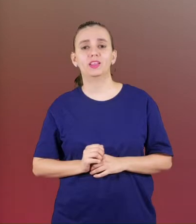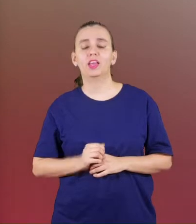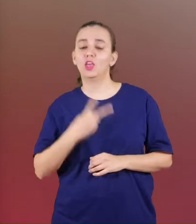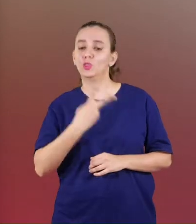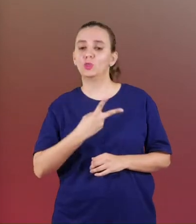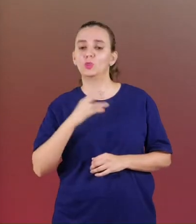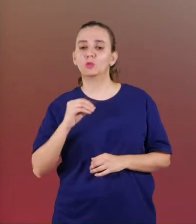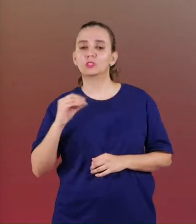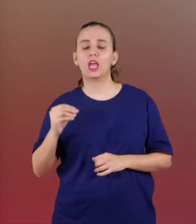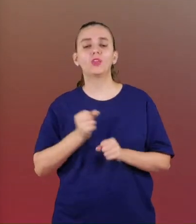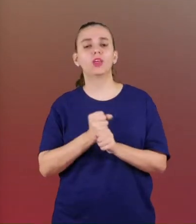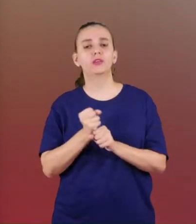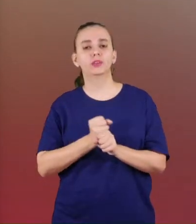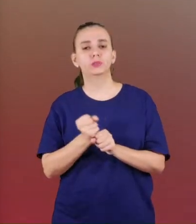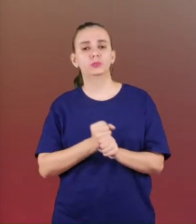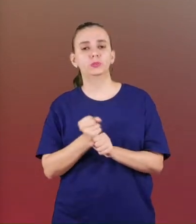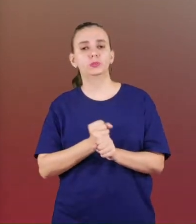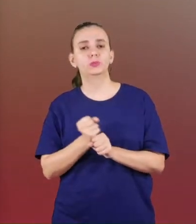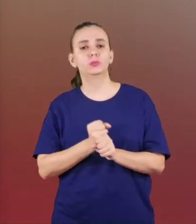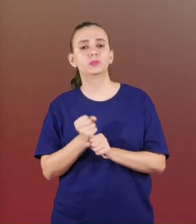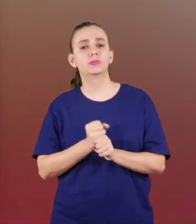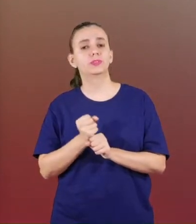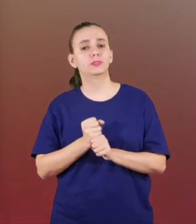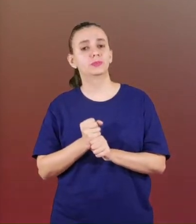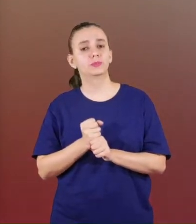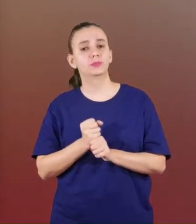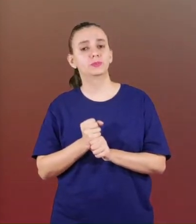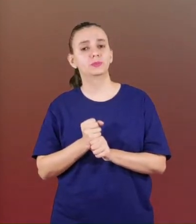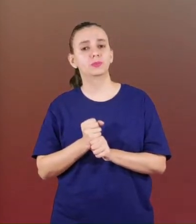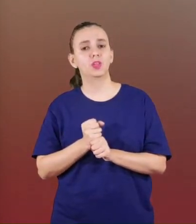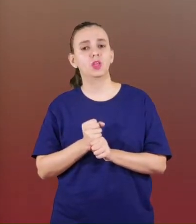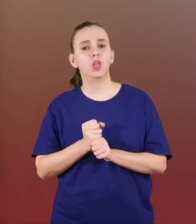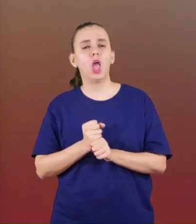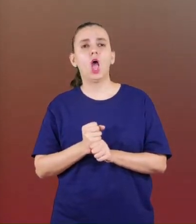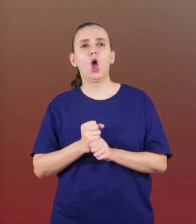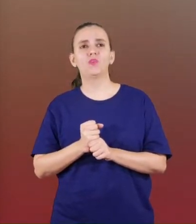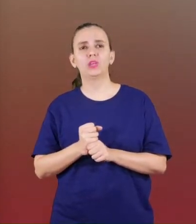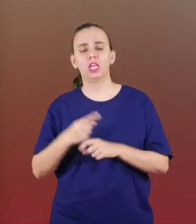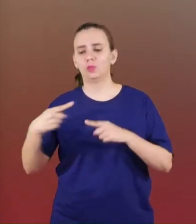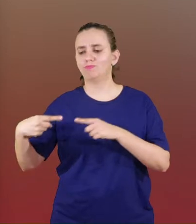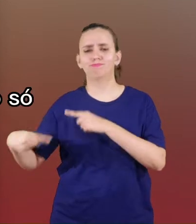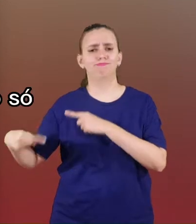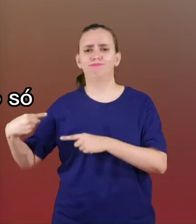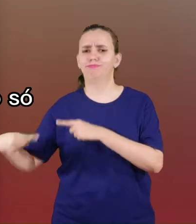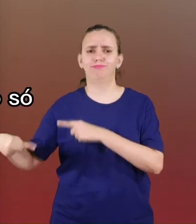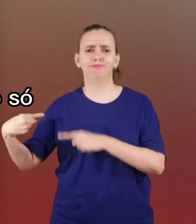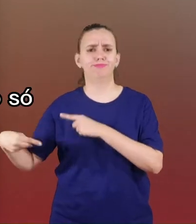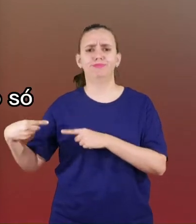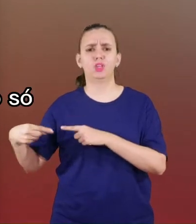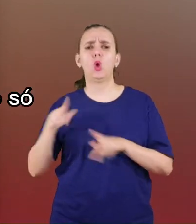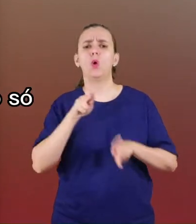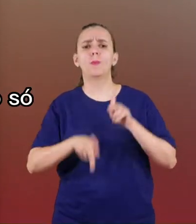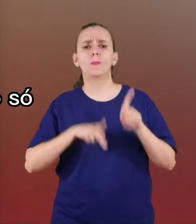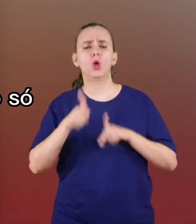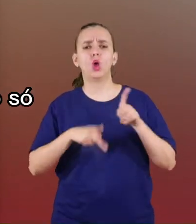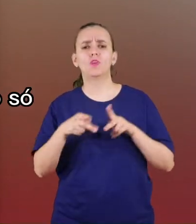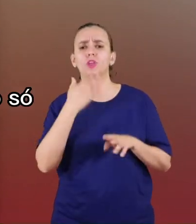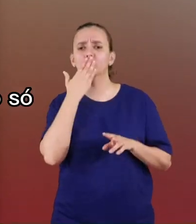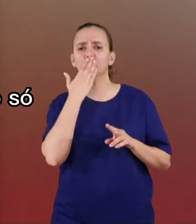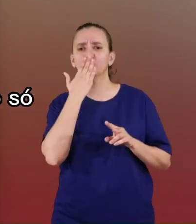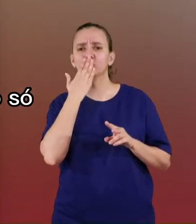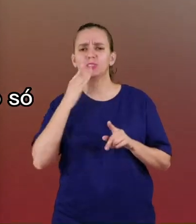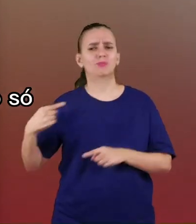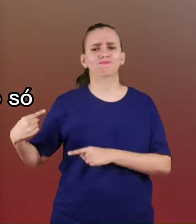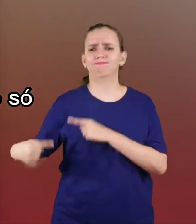200 anos de conflito, os povos indígenas